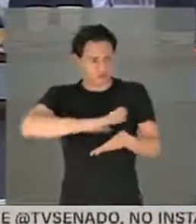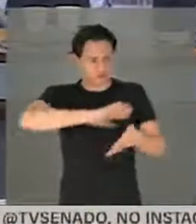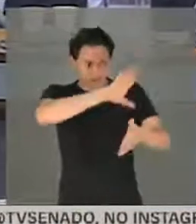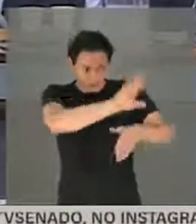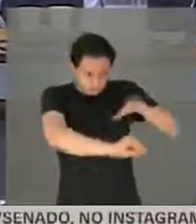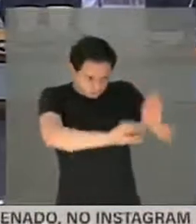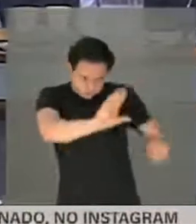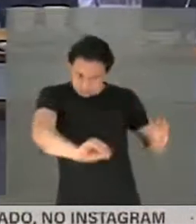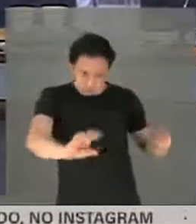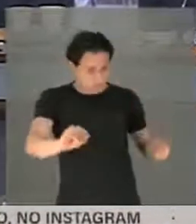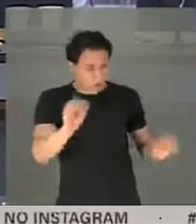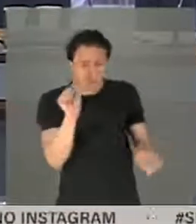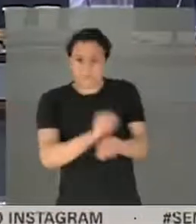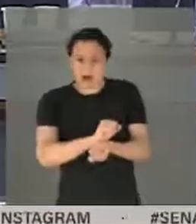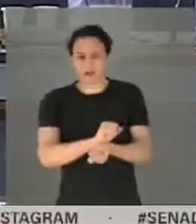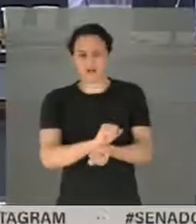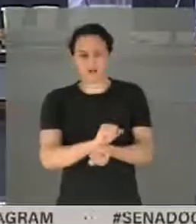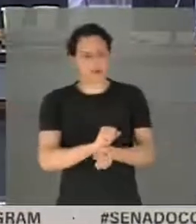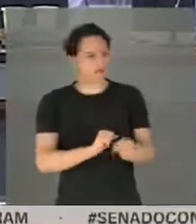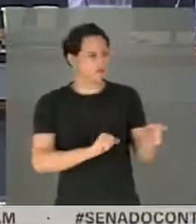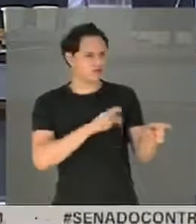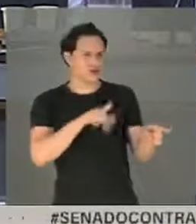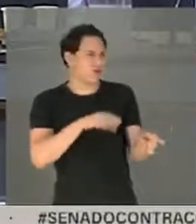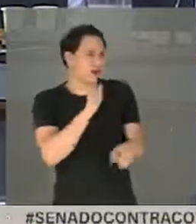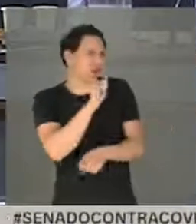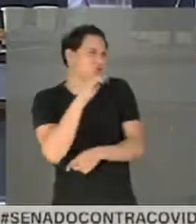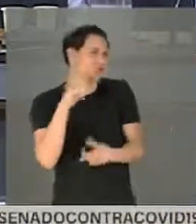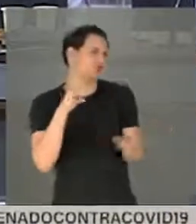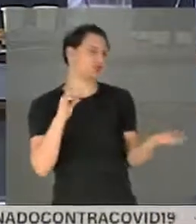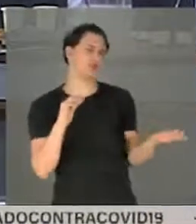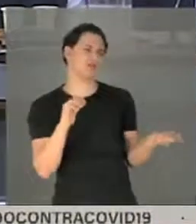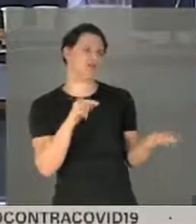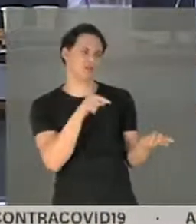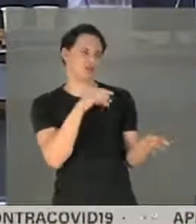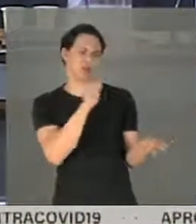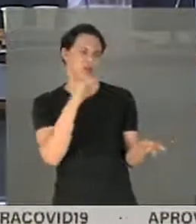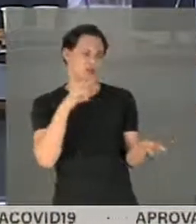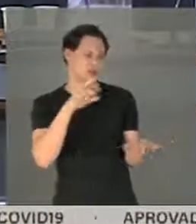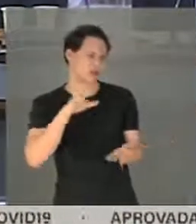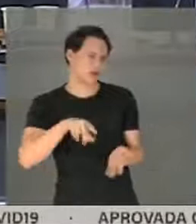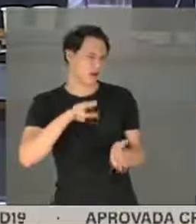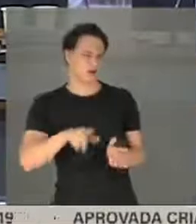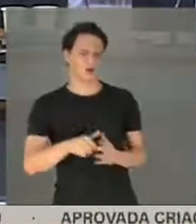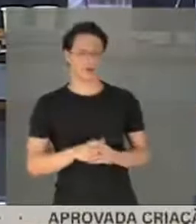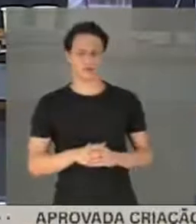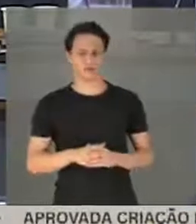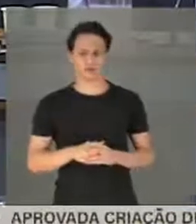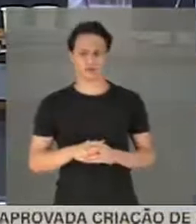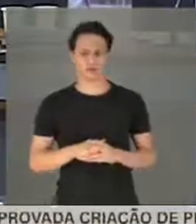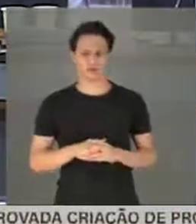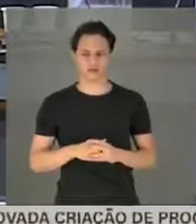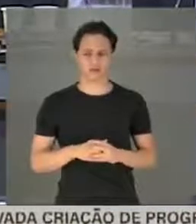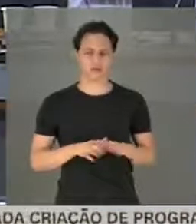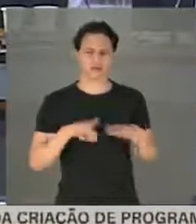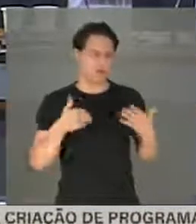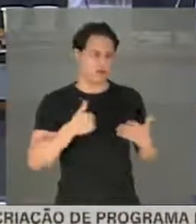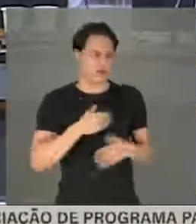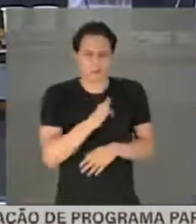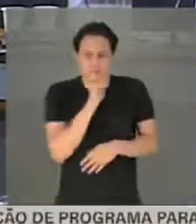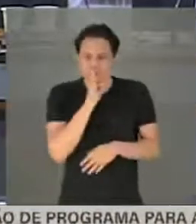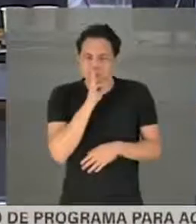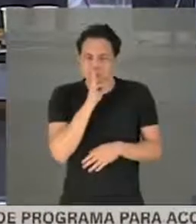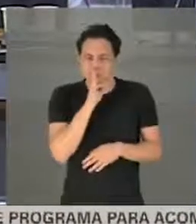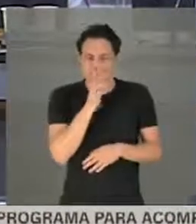de discriminação, o senhor não é um adolescente. Então, eu não poderia deixar de me pronunciar.